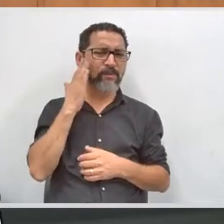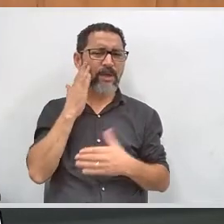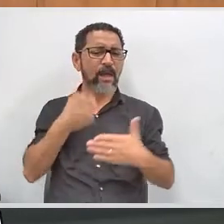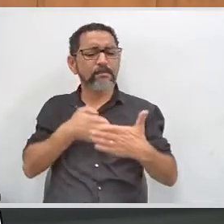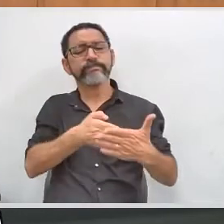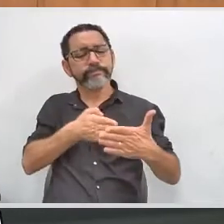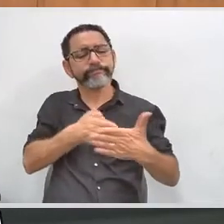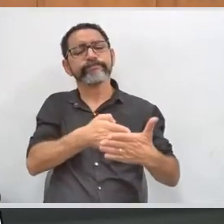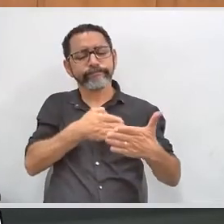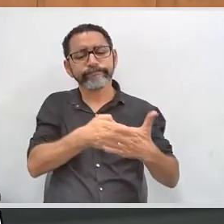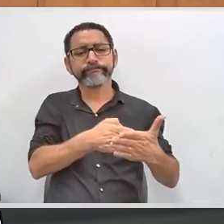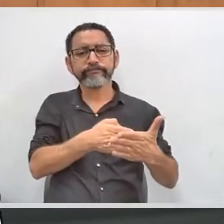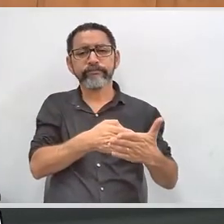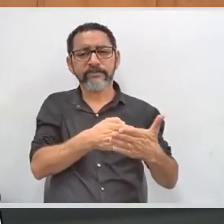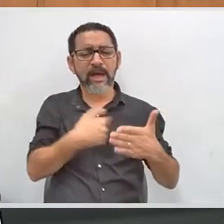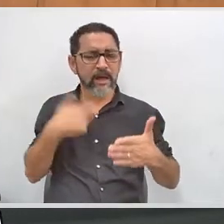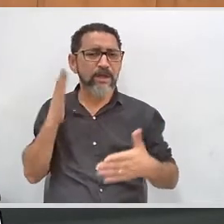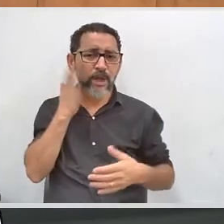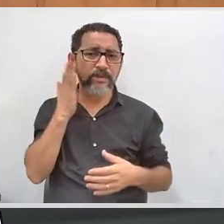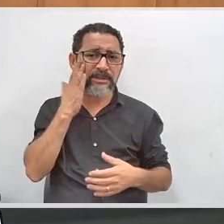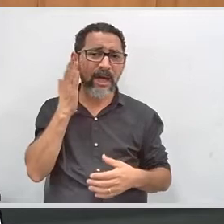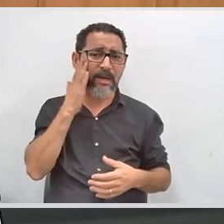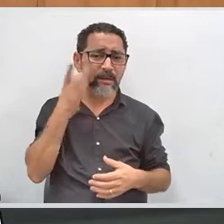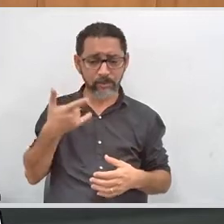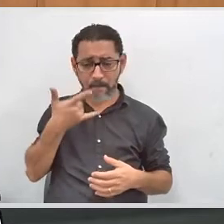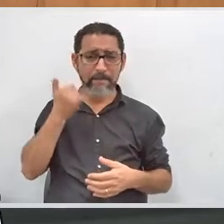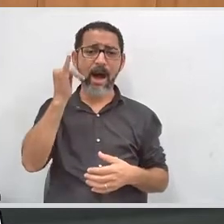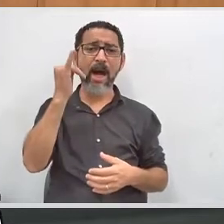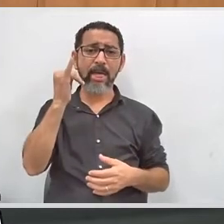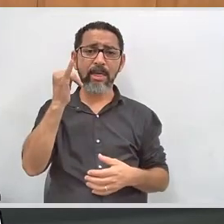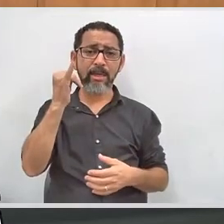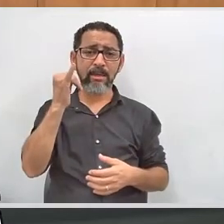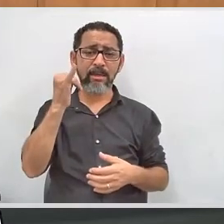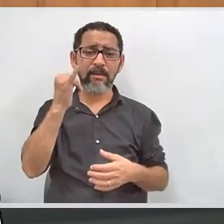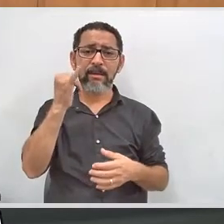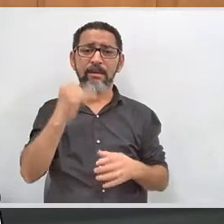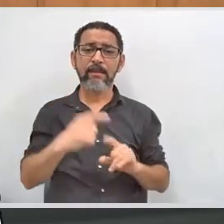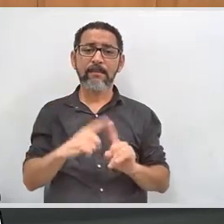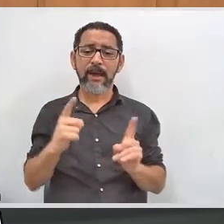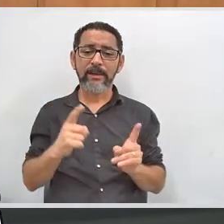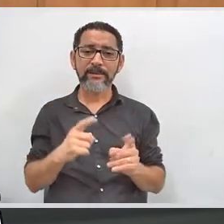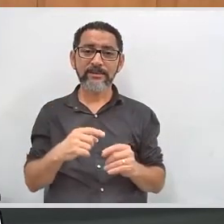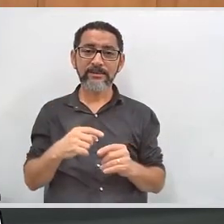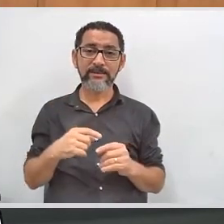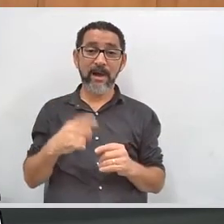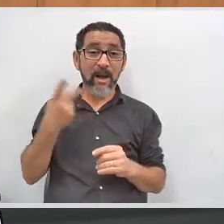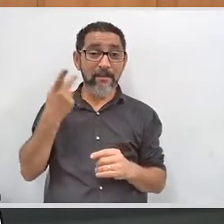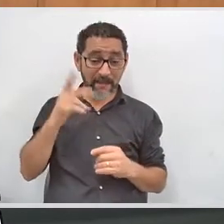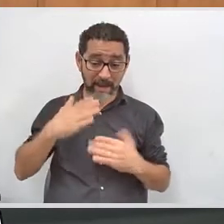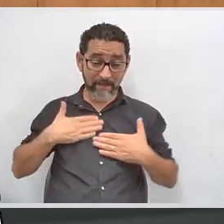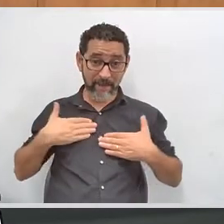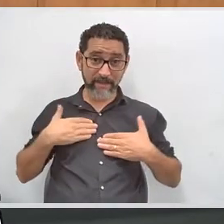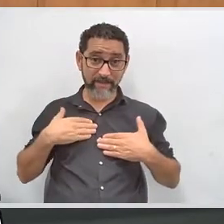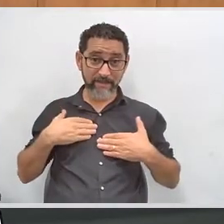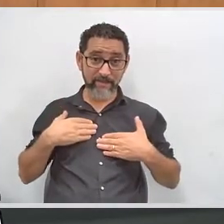sei as barreiras que são. Eu, como pai, eu enfrento isso na minha casa. Então, para mim, isso é um avanço muito importante, essa